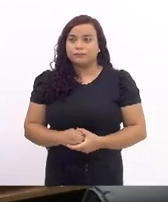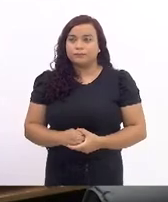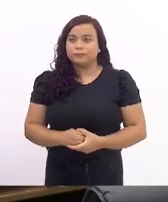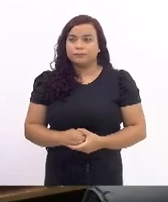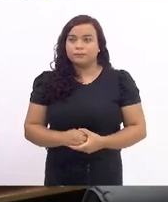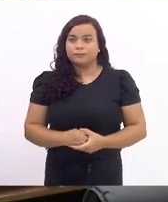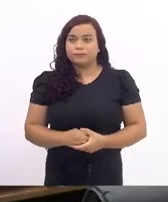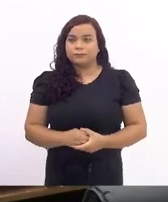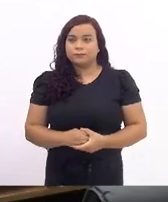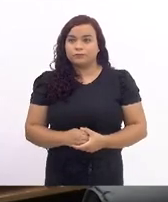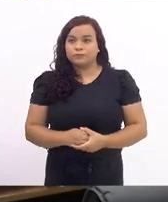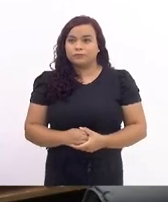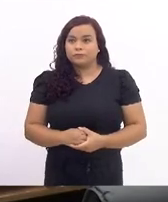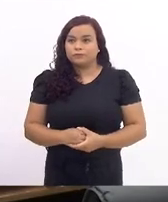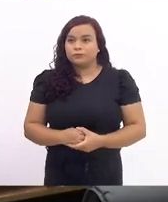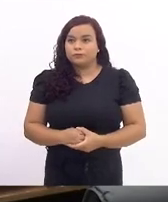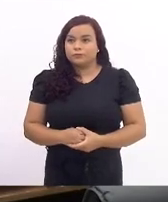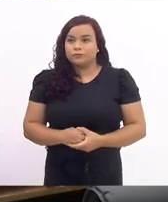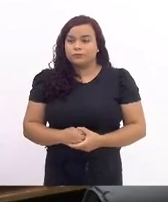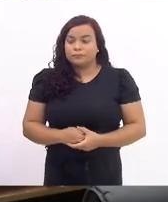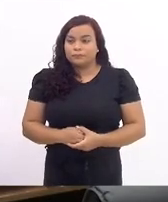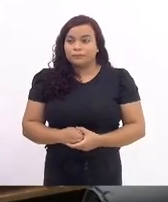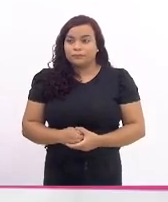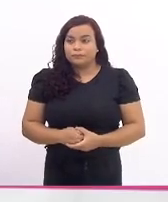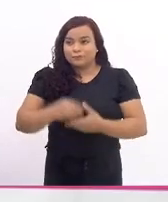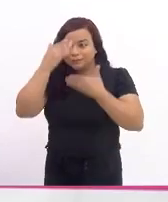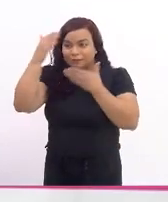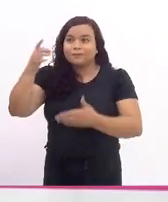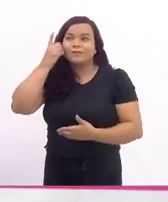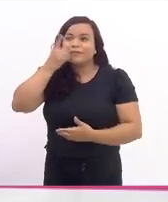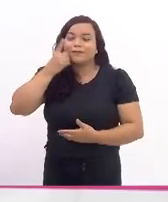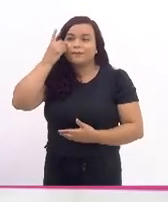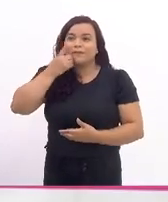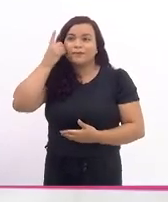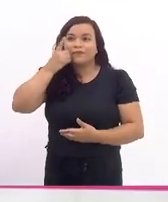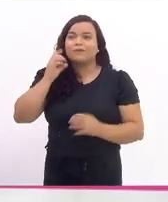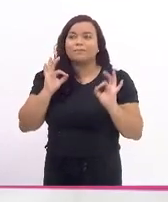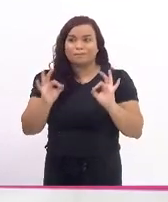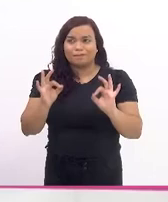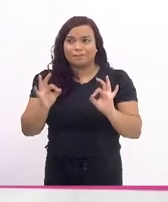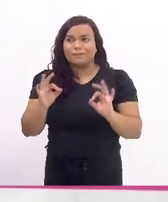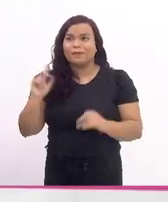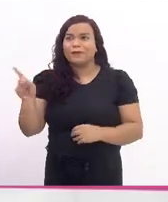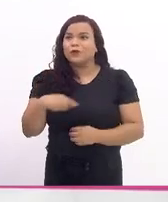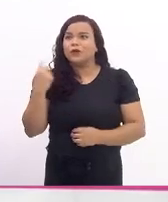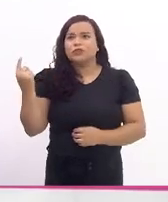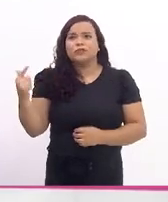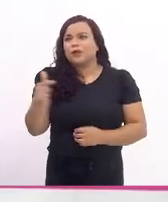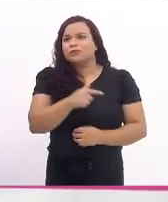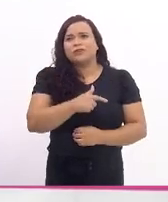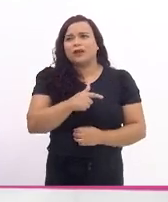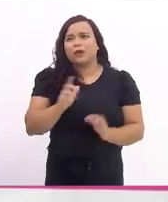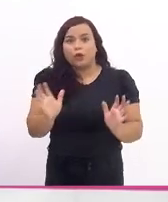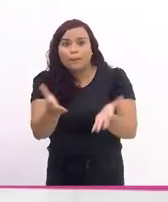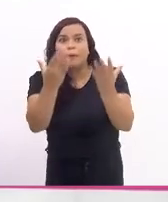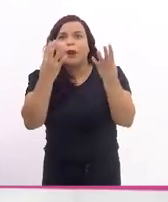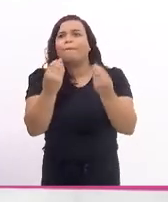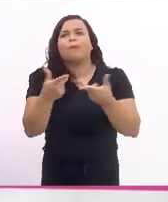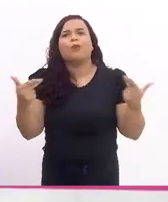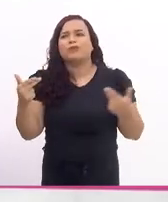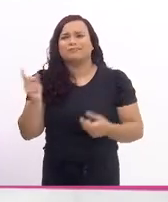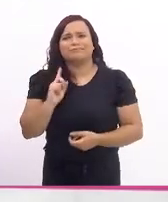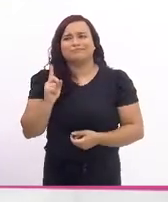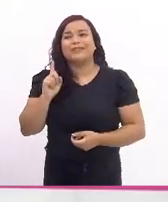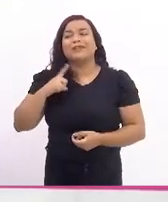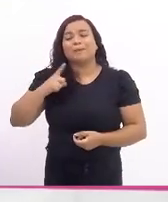Obrigada, presidente. Obrigada, deputada. De fato, nós não temos muito ainda que comemorar, ainda